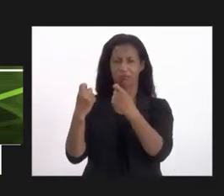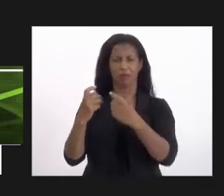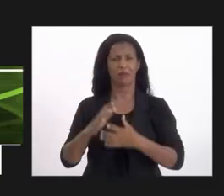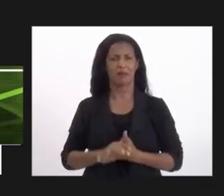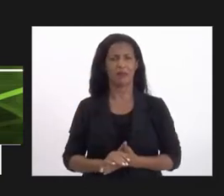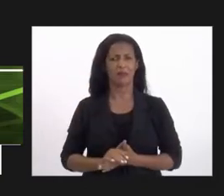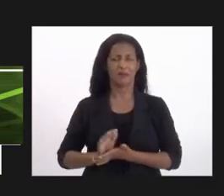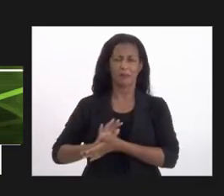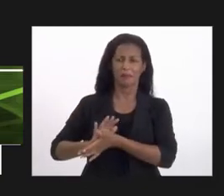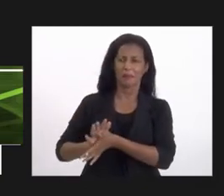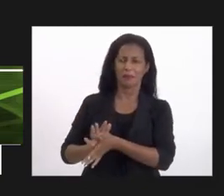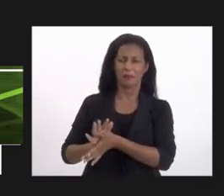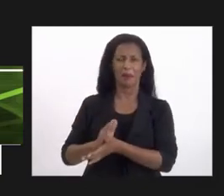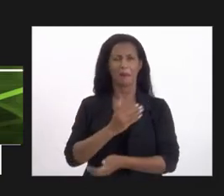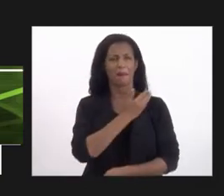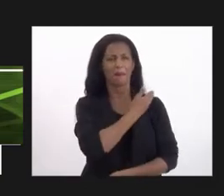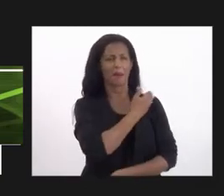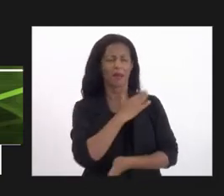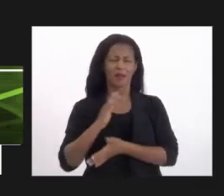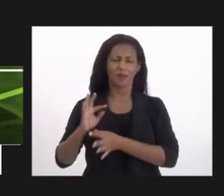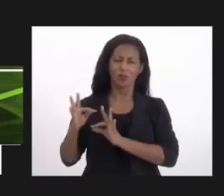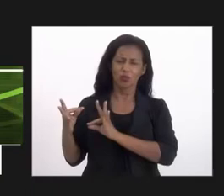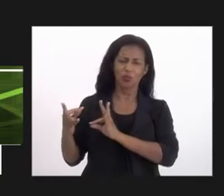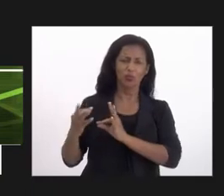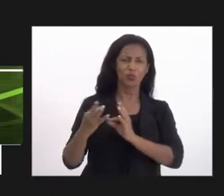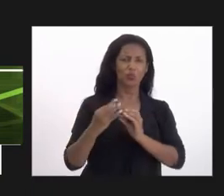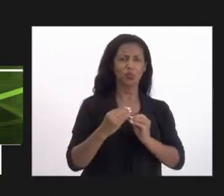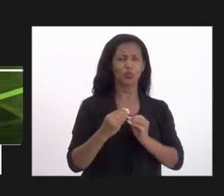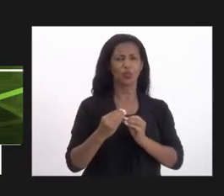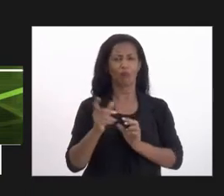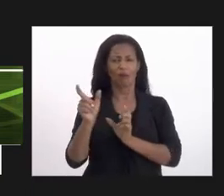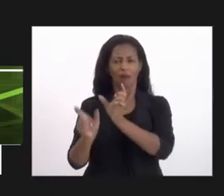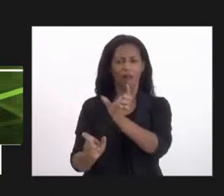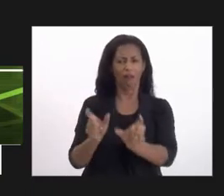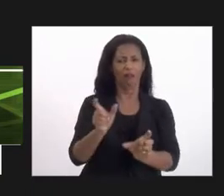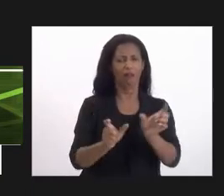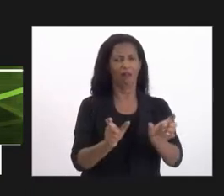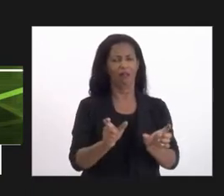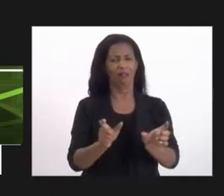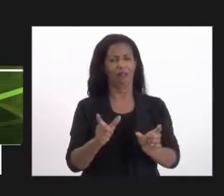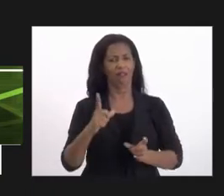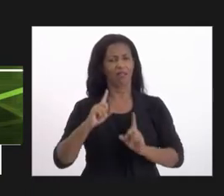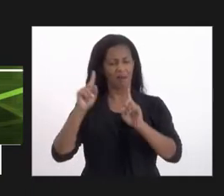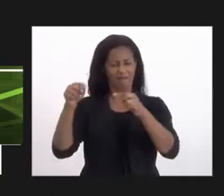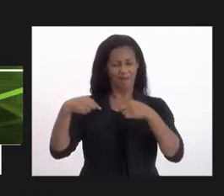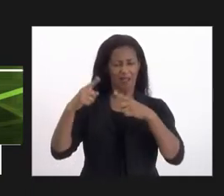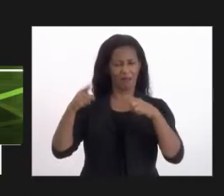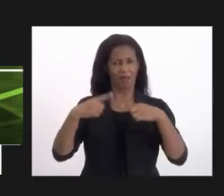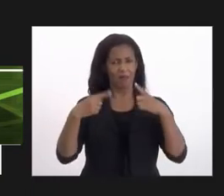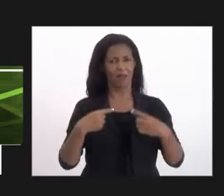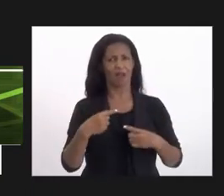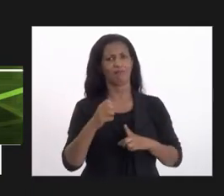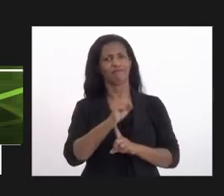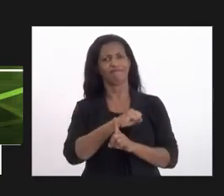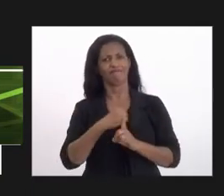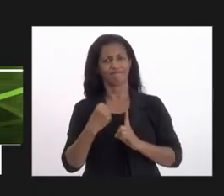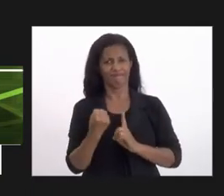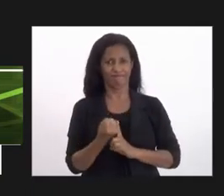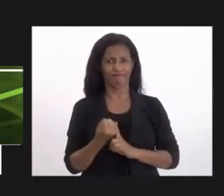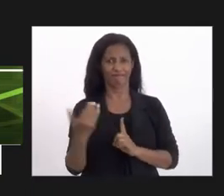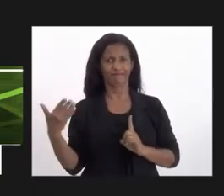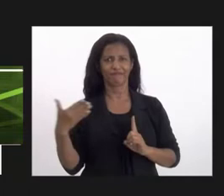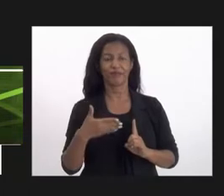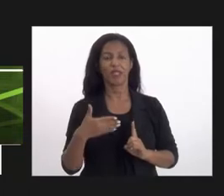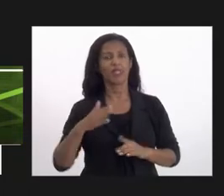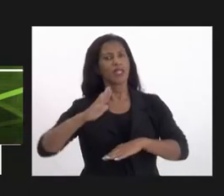preconceitos que esse segmento recebe e é atingida pela sociedade. E a gente